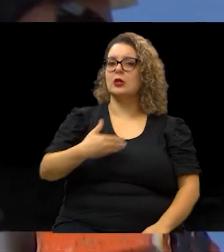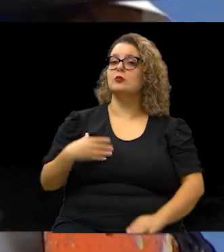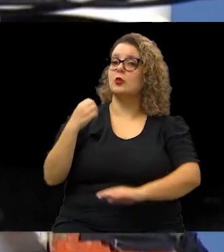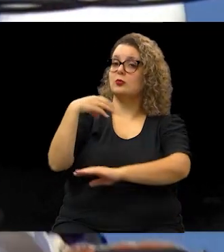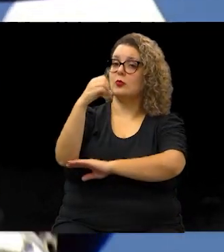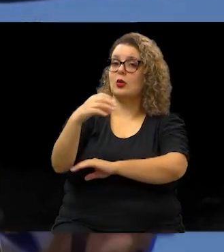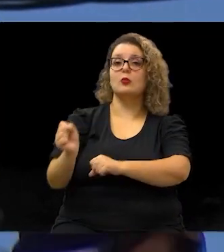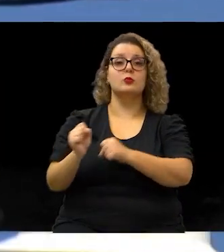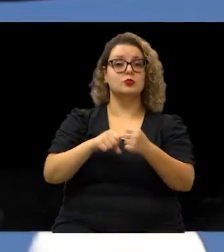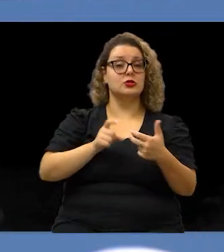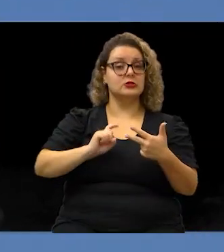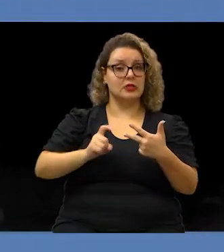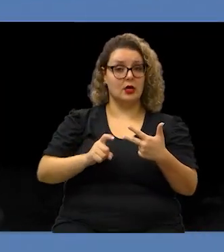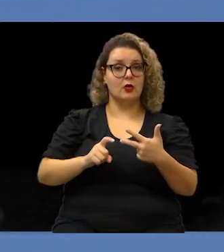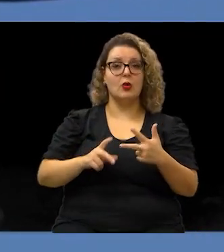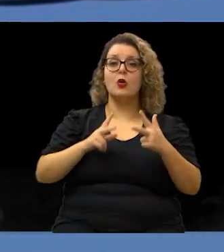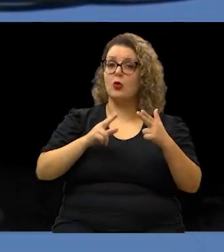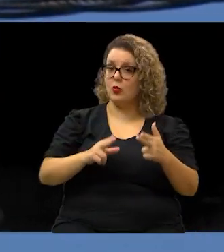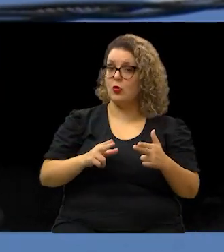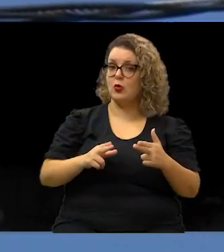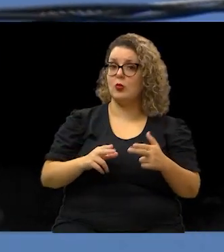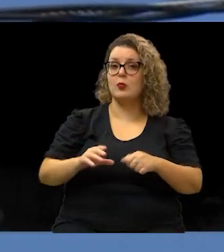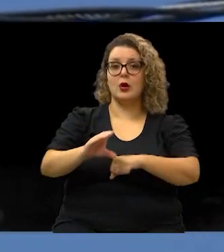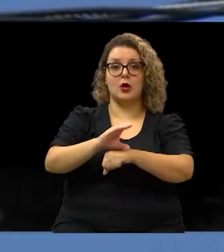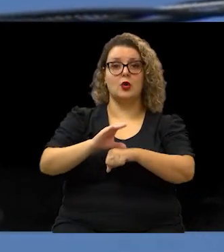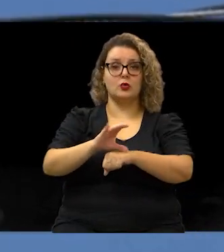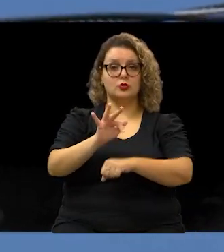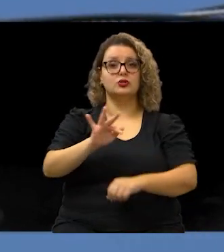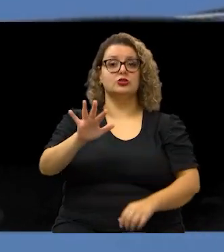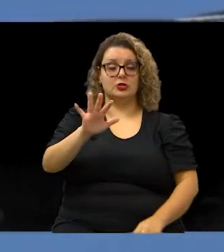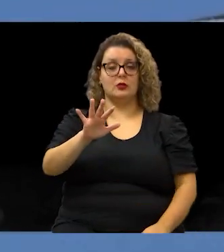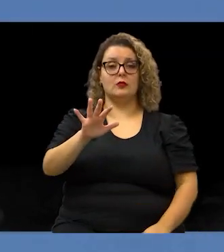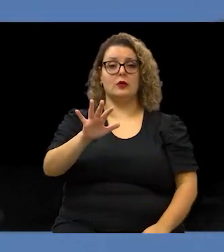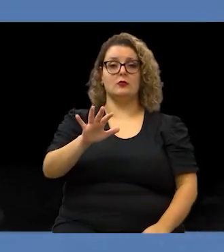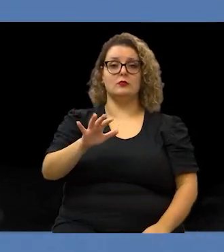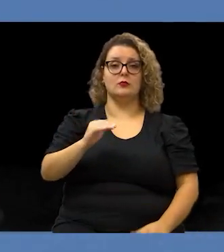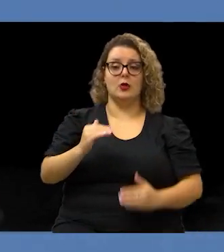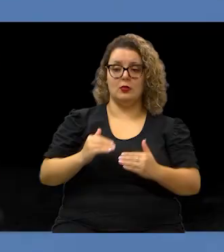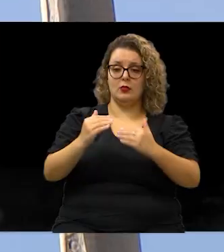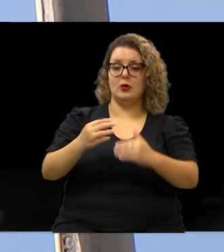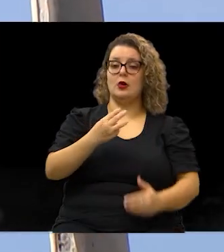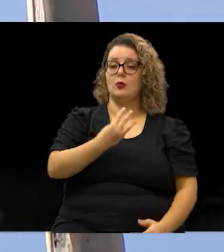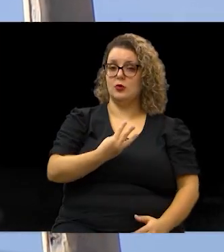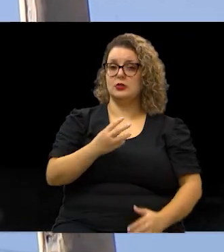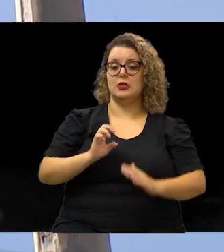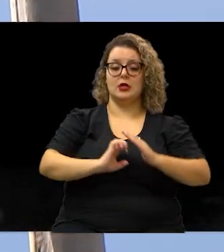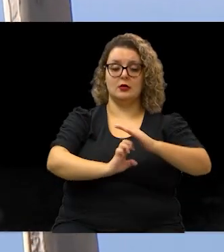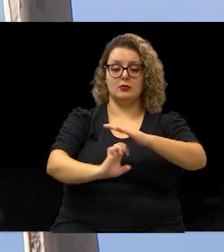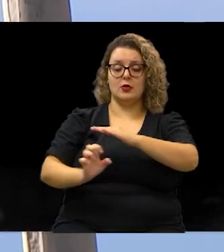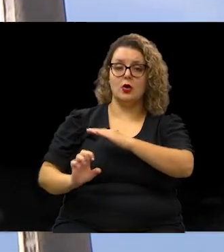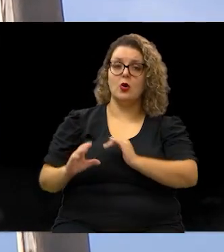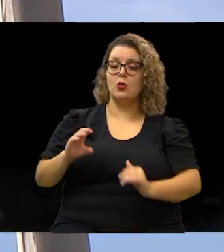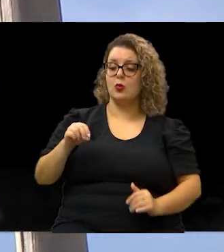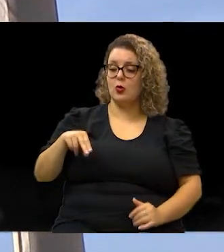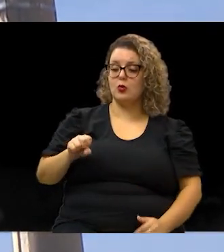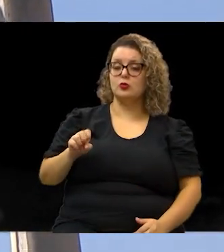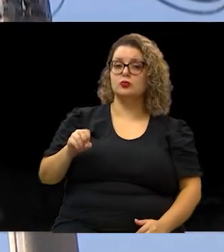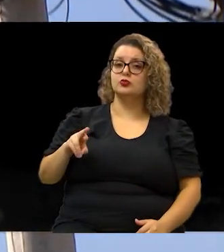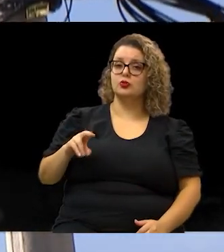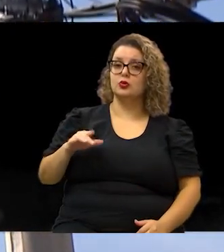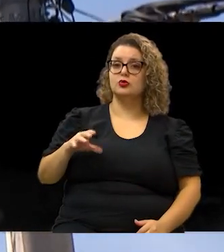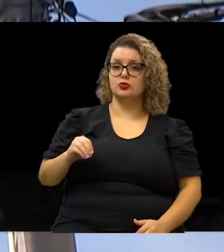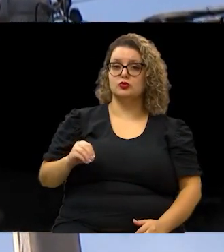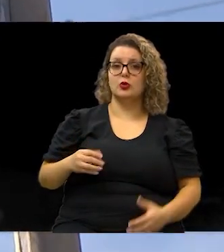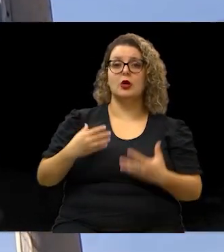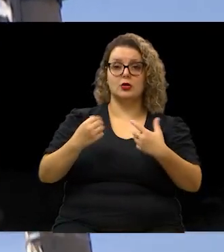do Poder Executivo, conforme a Constituição Federal. Formado por três empresas, o consórcio assumiu o Parque de